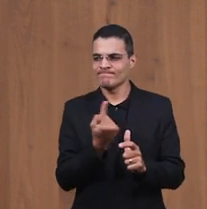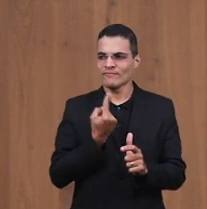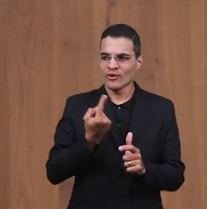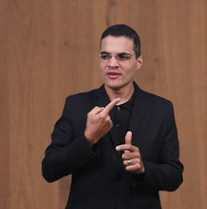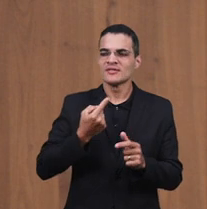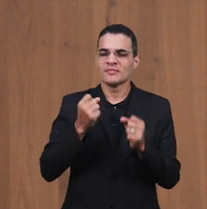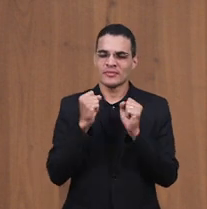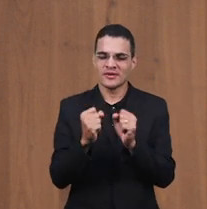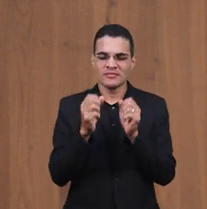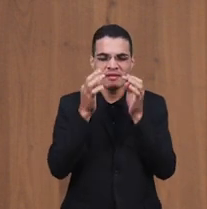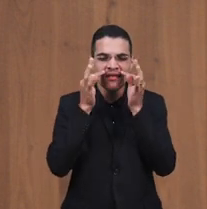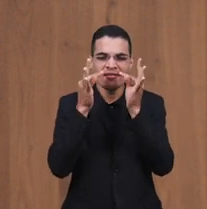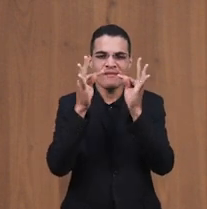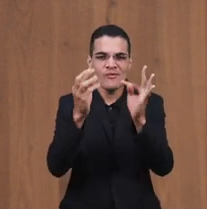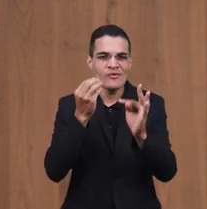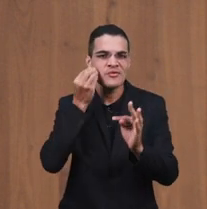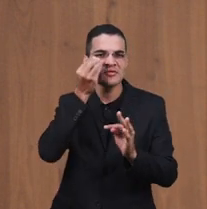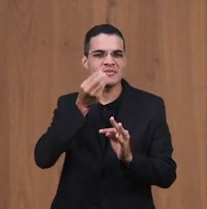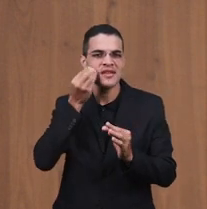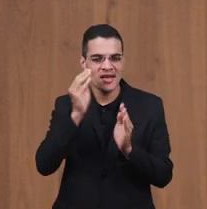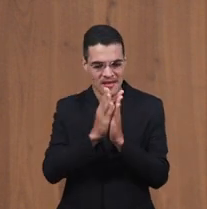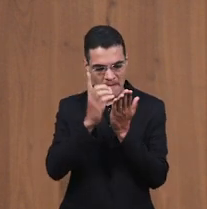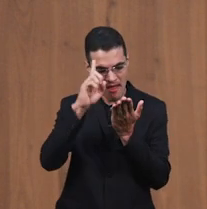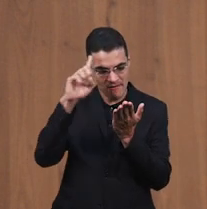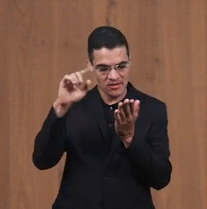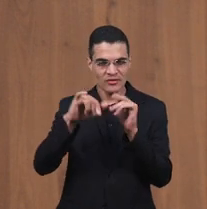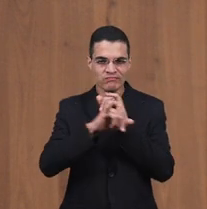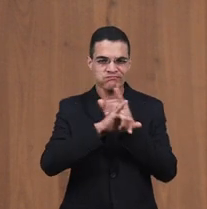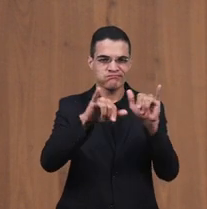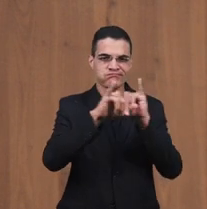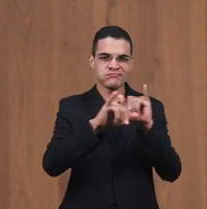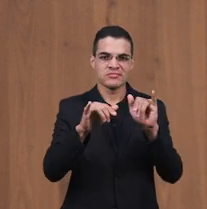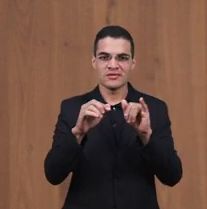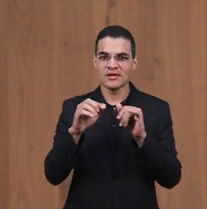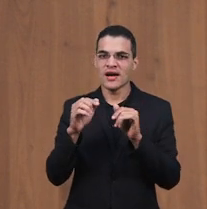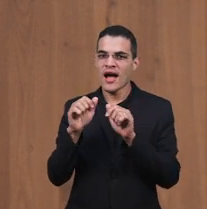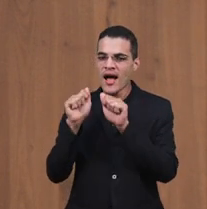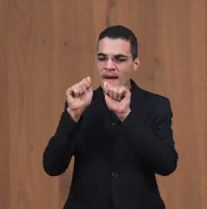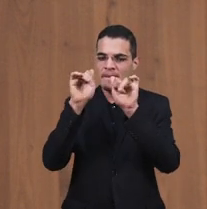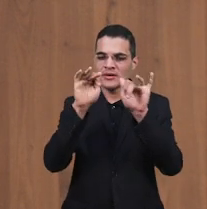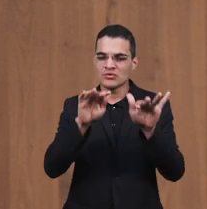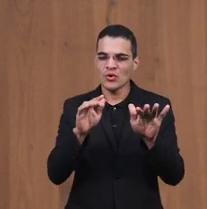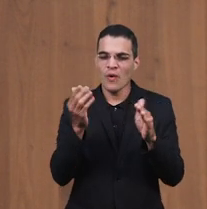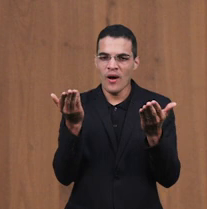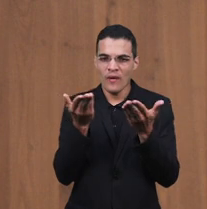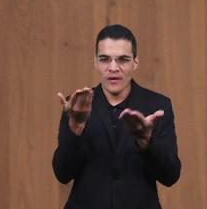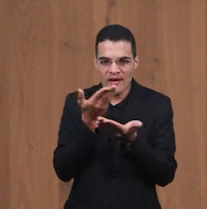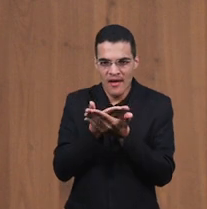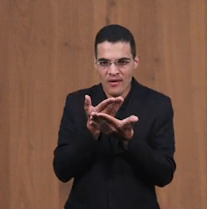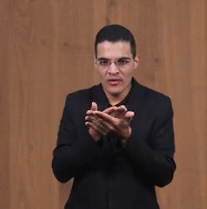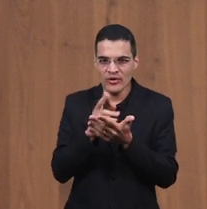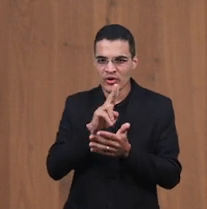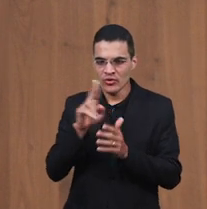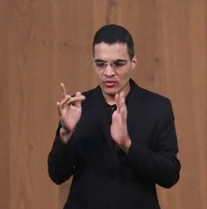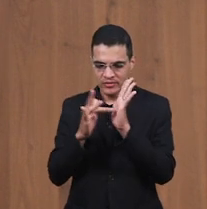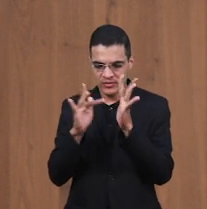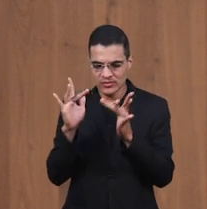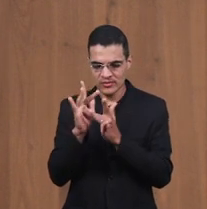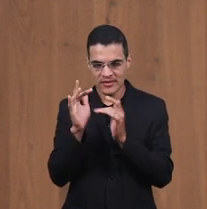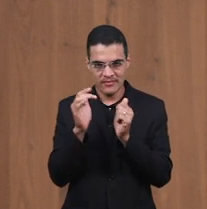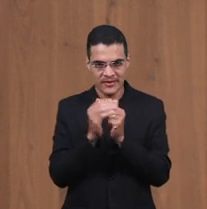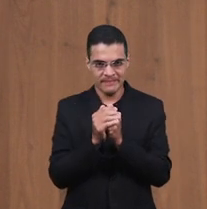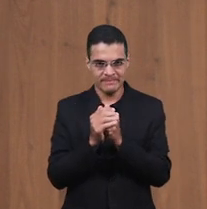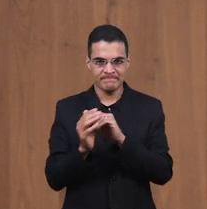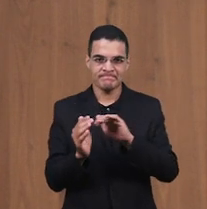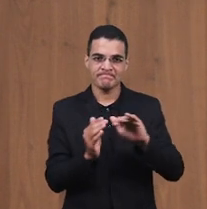Possamos levar a Tua Palavra A bênção do Senhor Senhor Deus ser conosco Abençoa-nos nessa aula Nós clamamos em nome